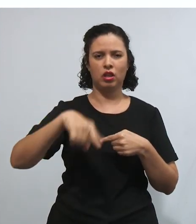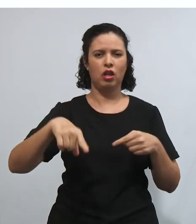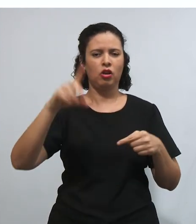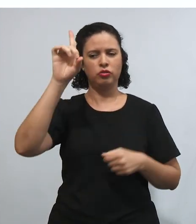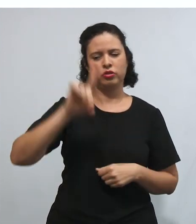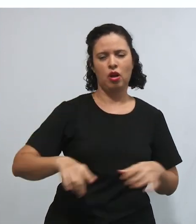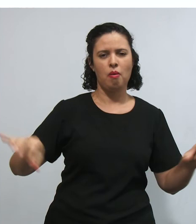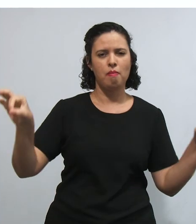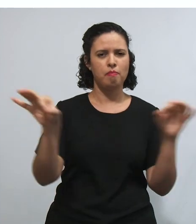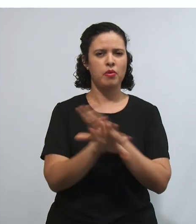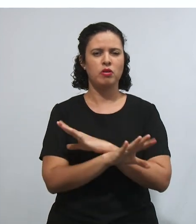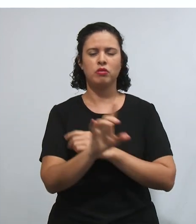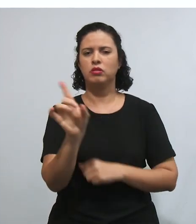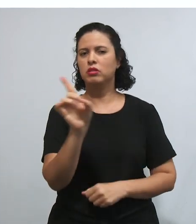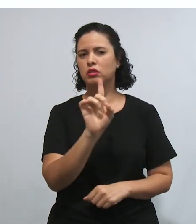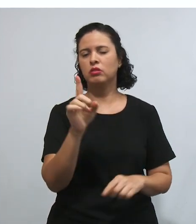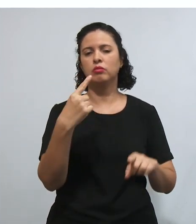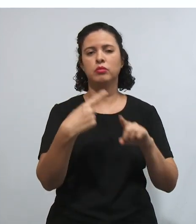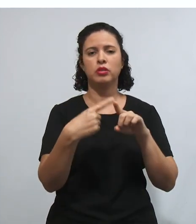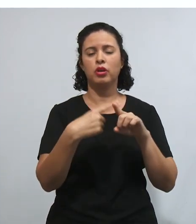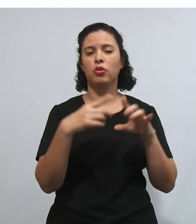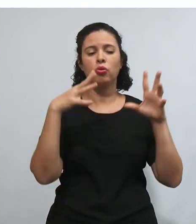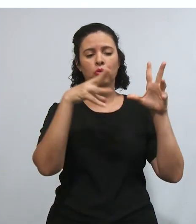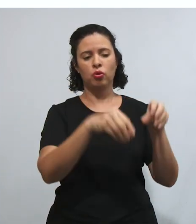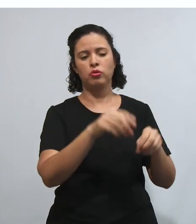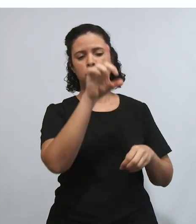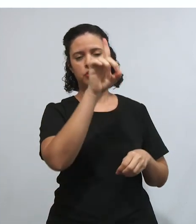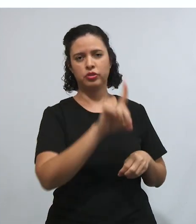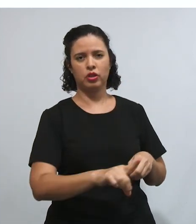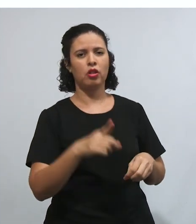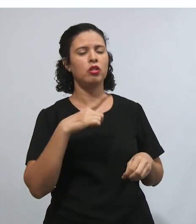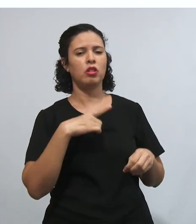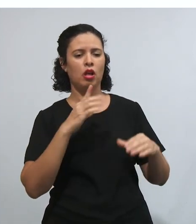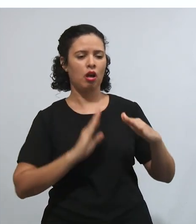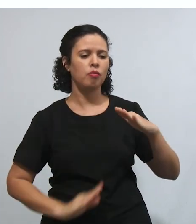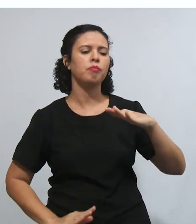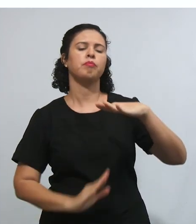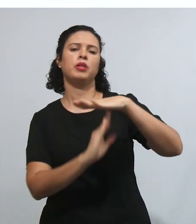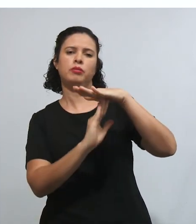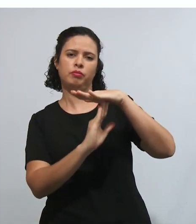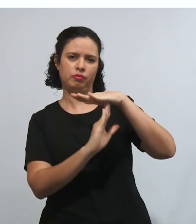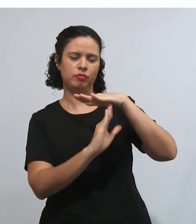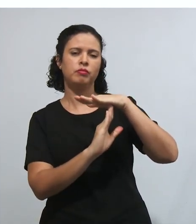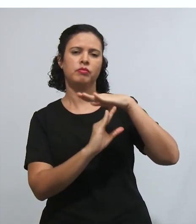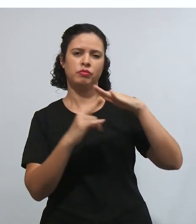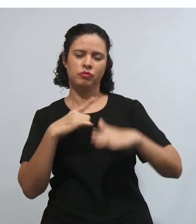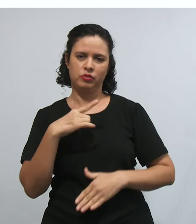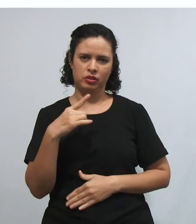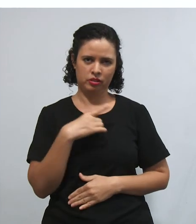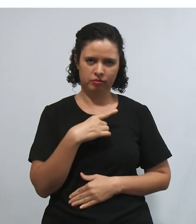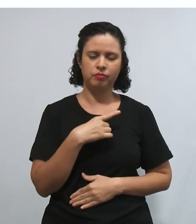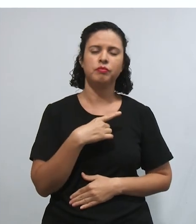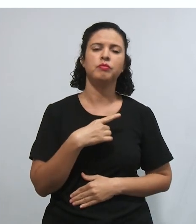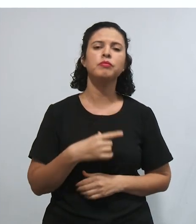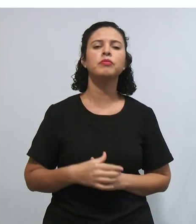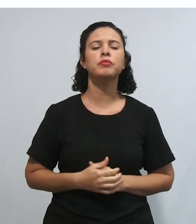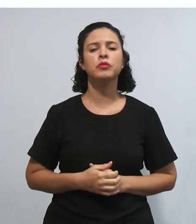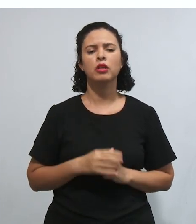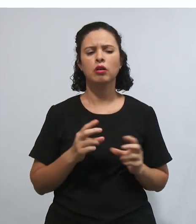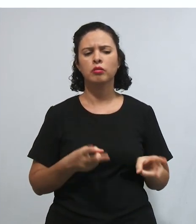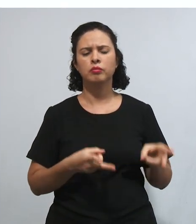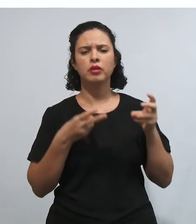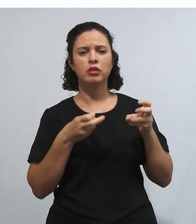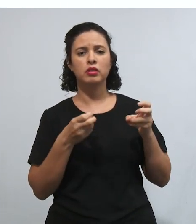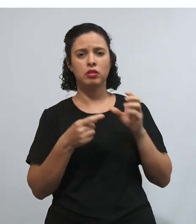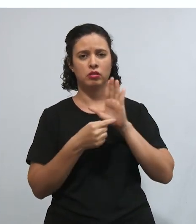absoluto, tá? Todos os direitos, eles são direitos relativos e limitáveis. Percebam,